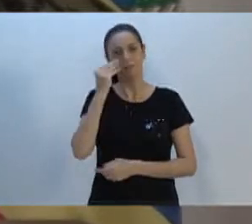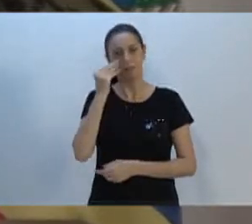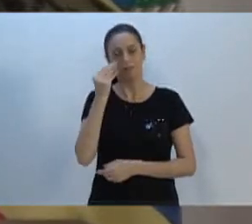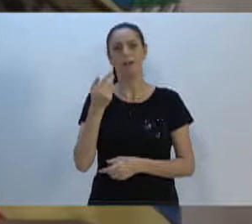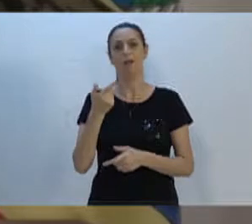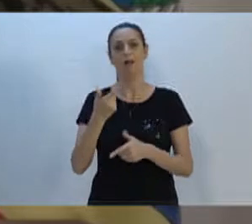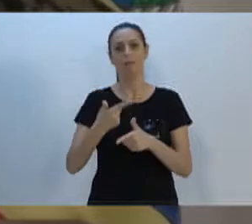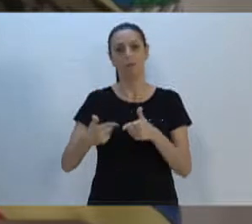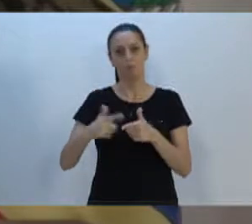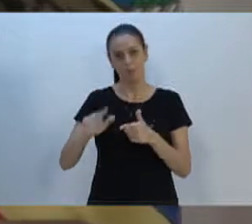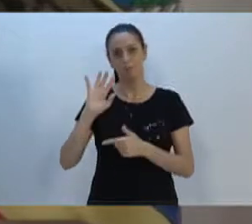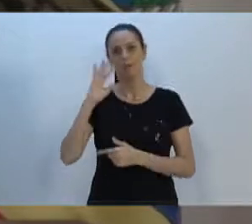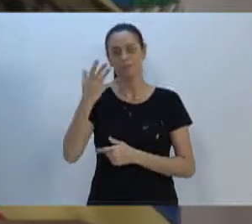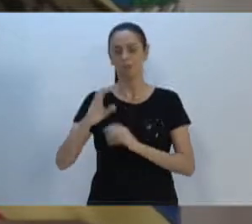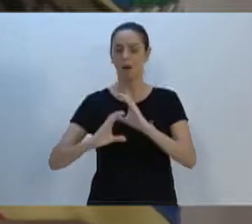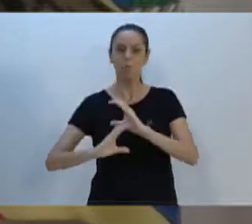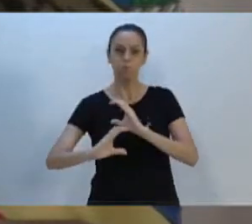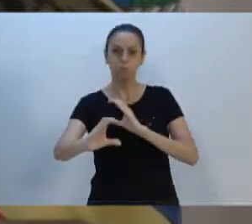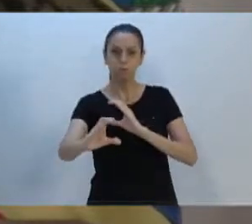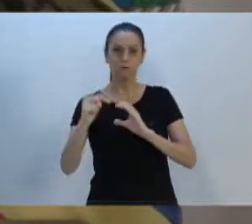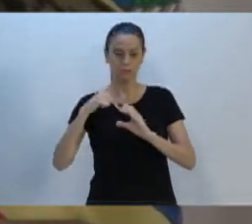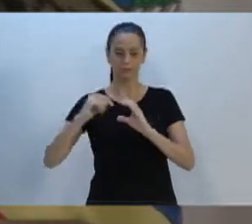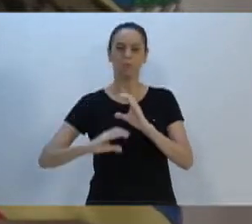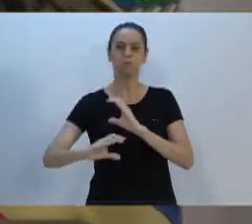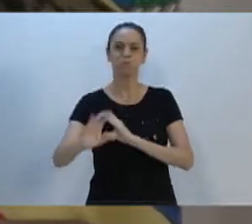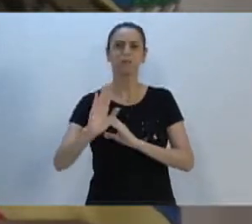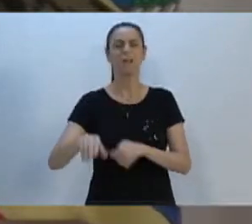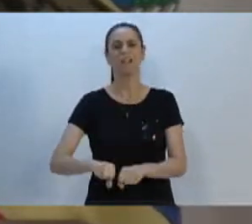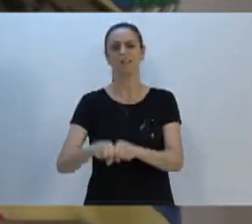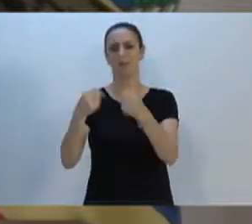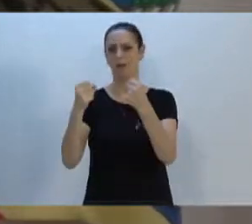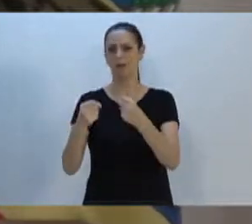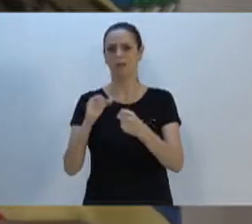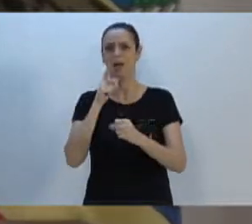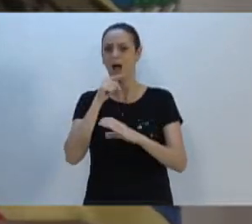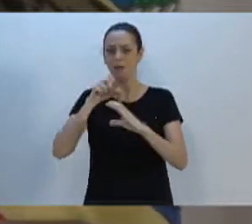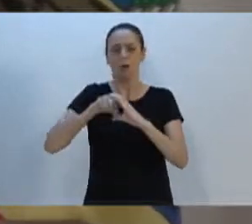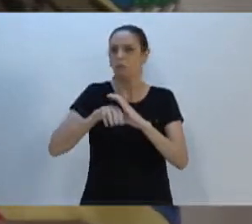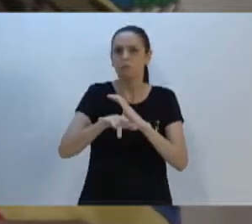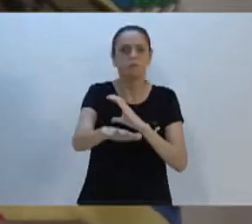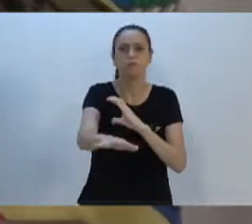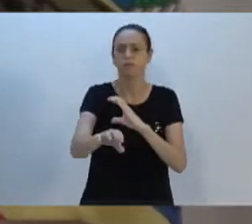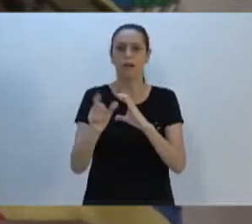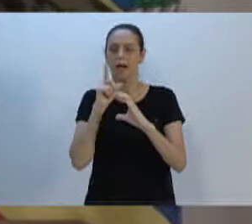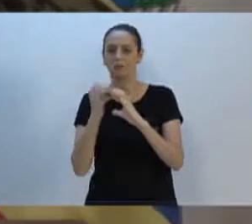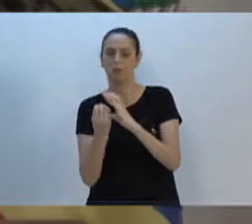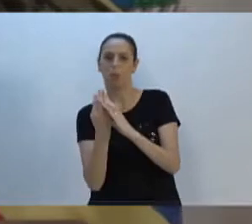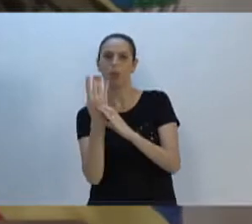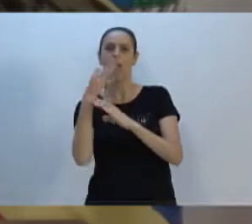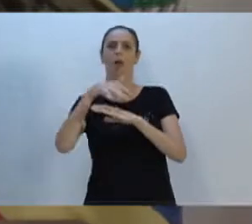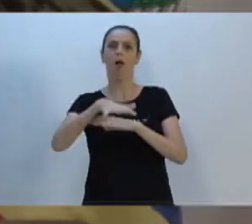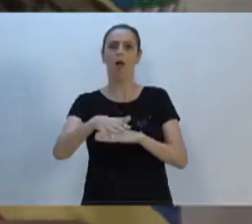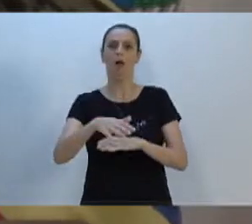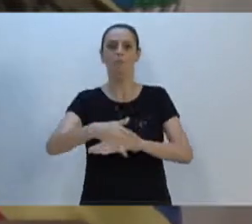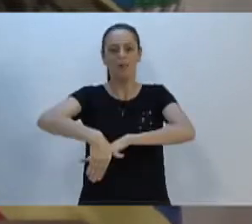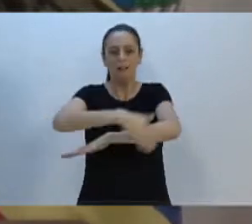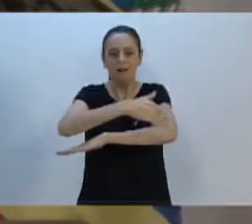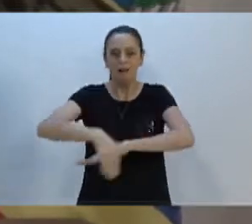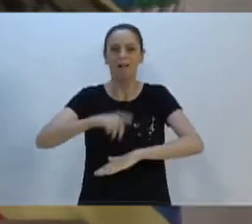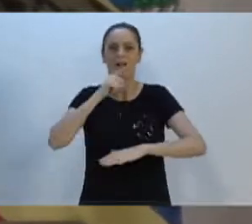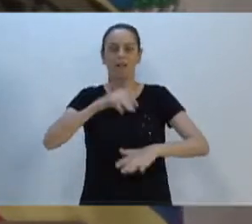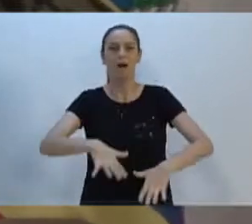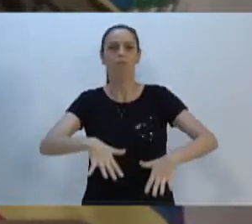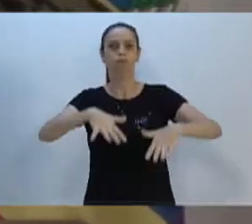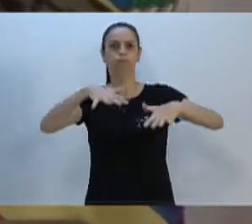se não me falem a memória, segundo os moradores, está quebrada e não tem vazão d'água. E acaba ocasionando esse problema na pista, ao qual